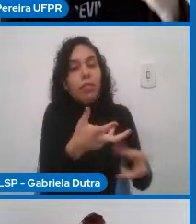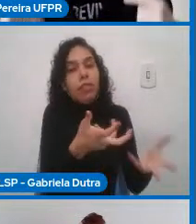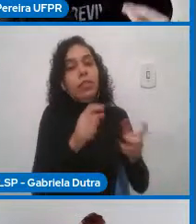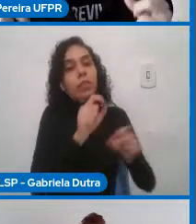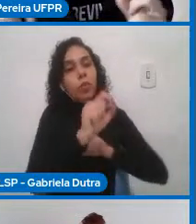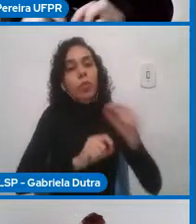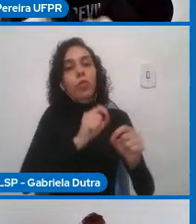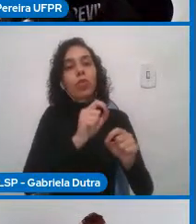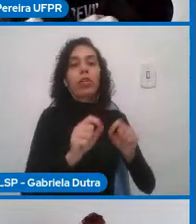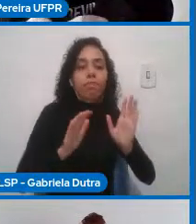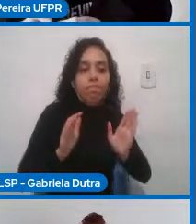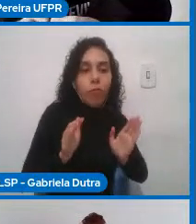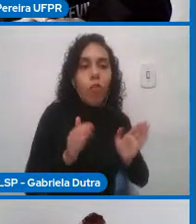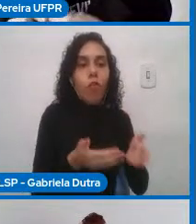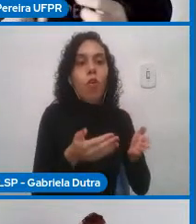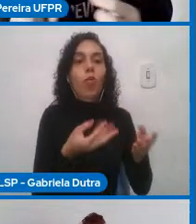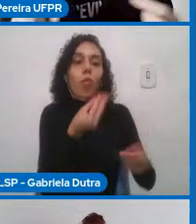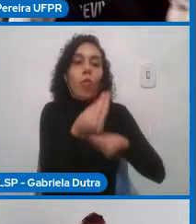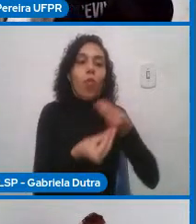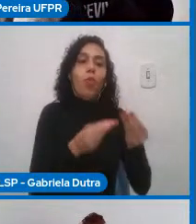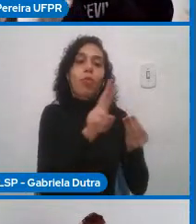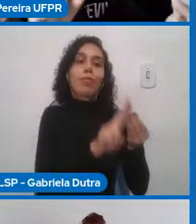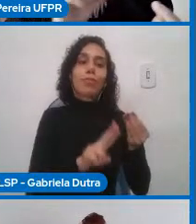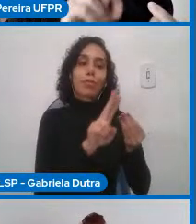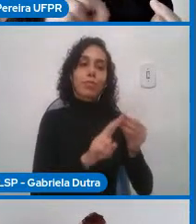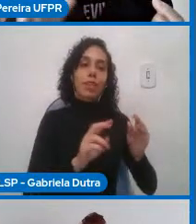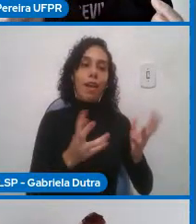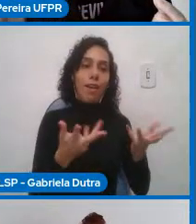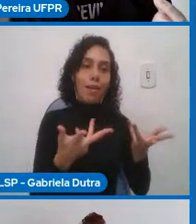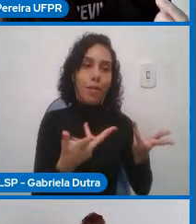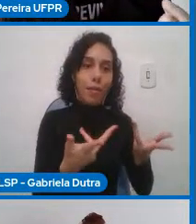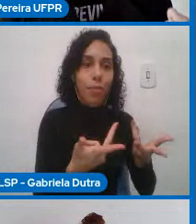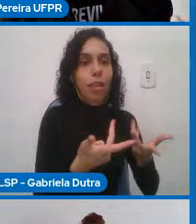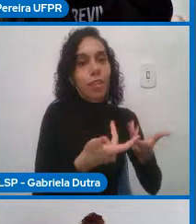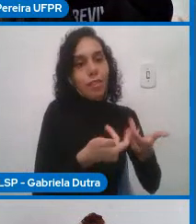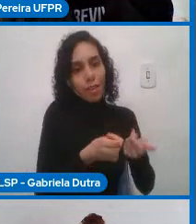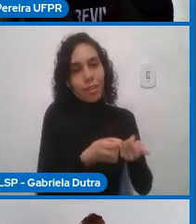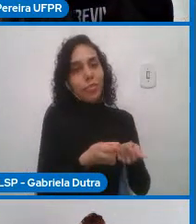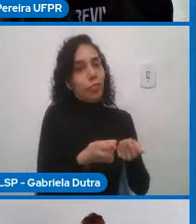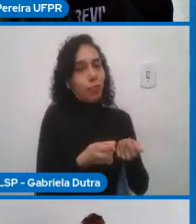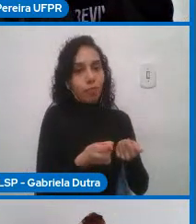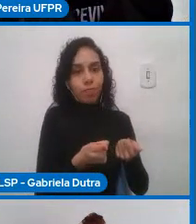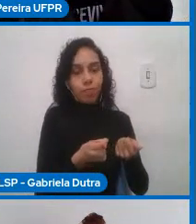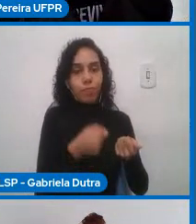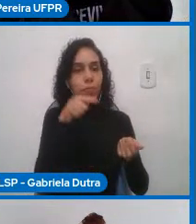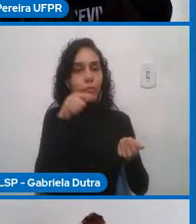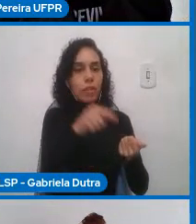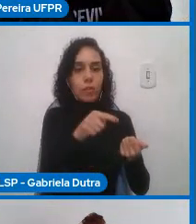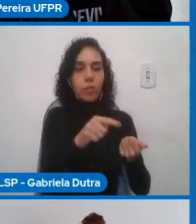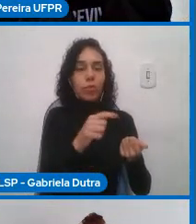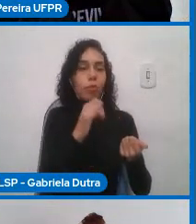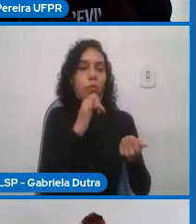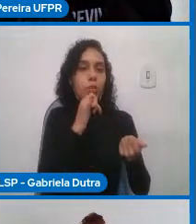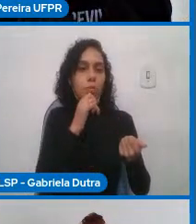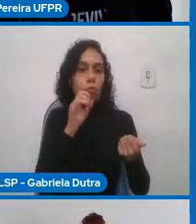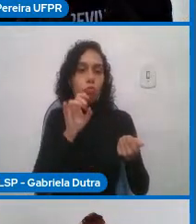uso no exercício dessas habilidades independente ainda do fato dela ter que traduzir isso para uma linguagem de programação